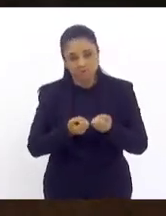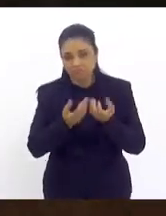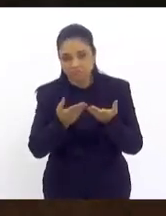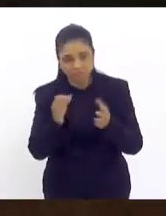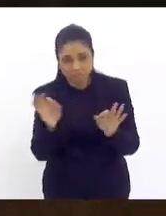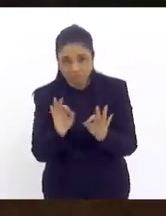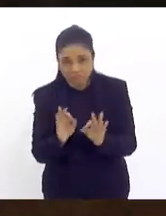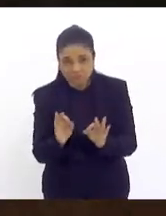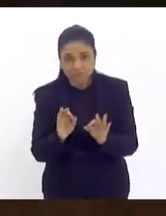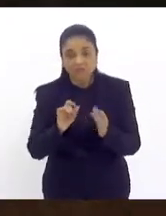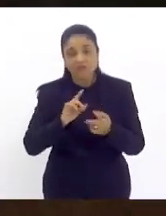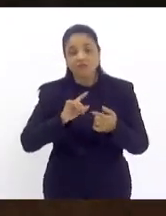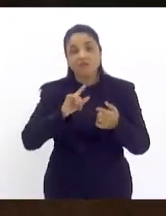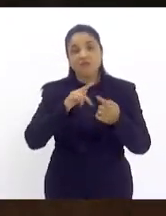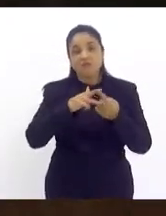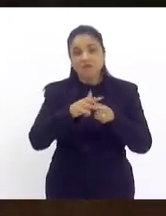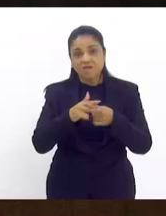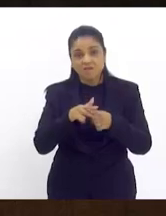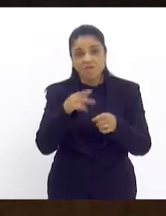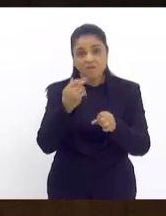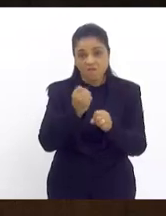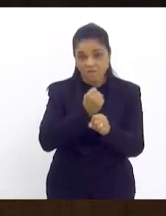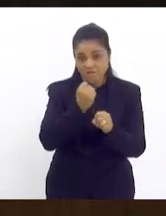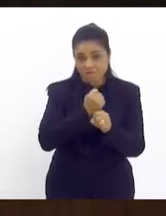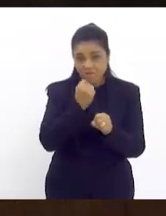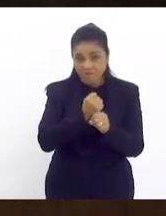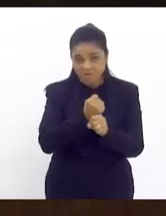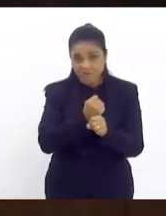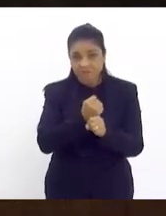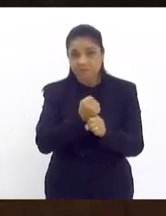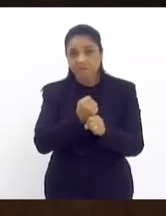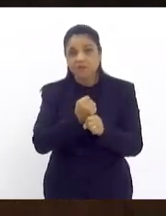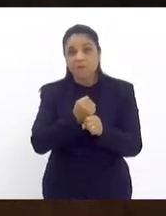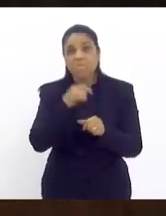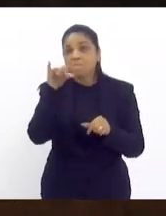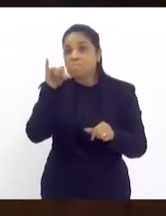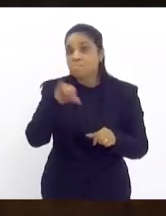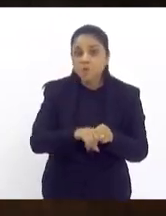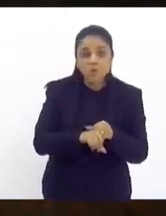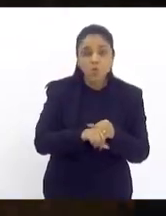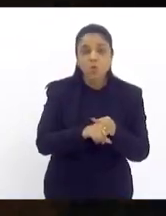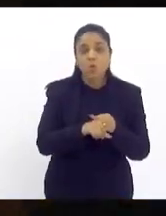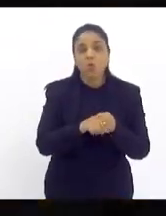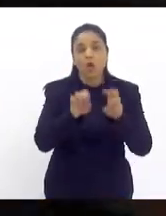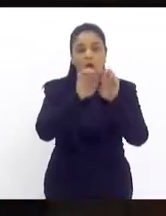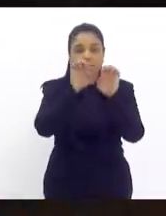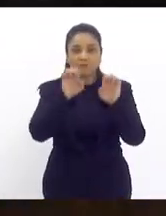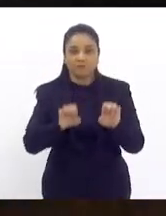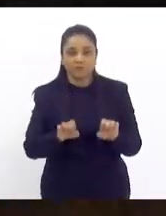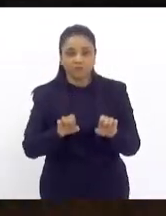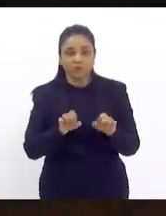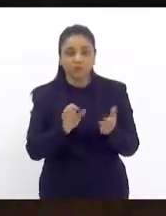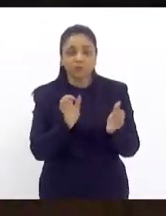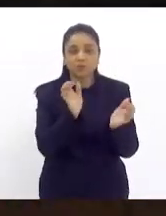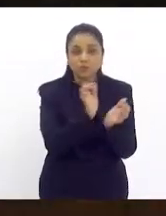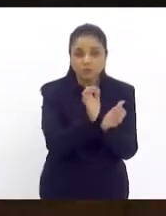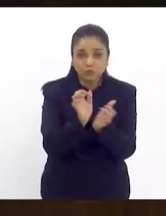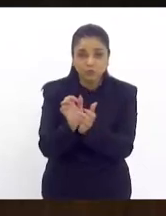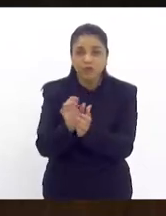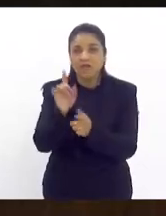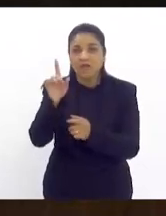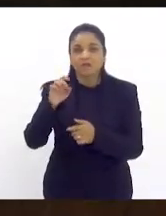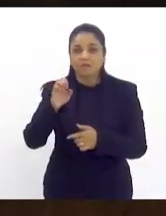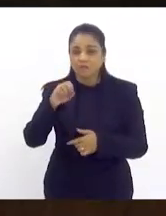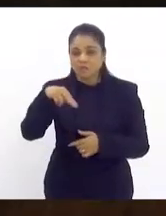atrasadas e as reformas que começaram elas pioraram a situação infraestrutural dos conjuntos lá no Engenho da